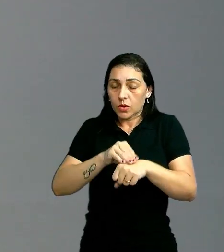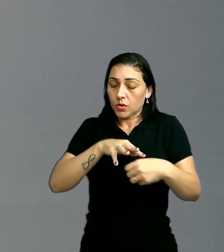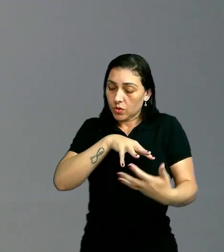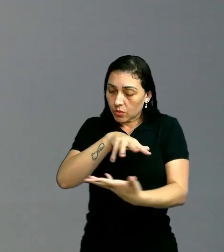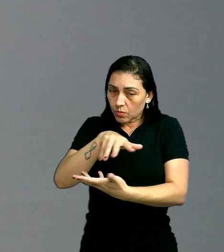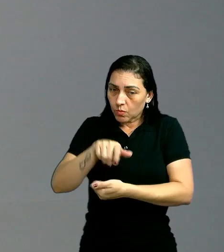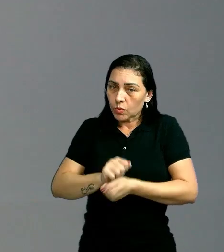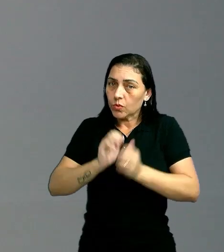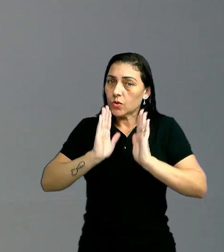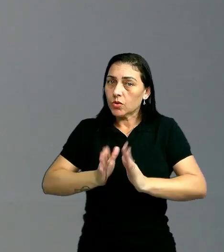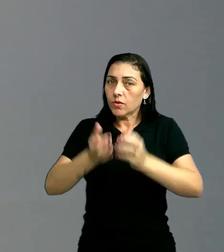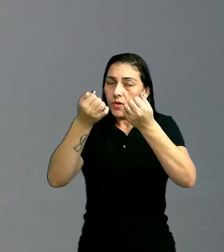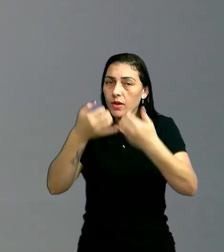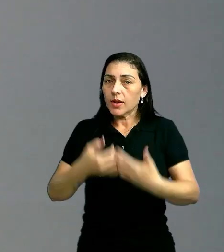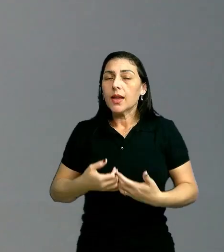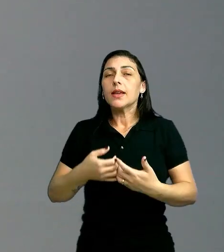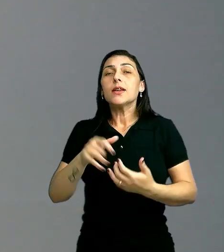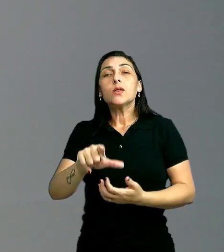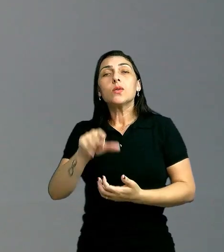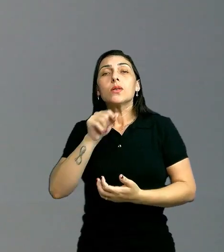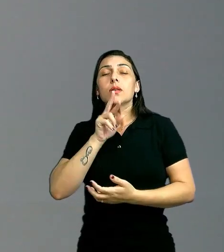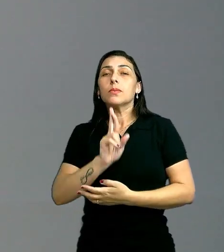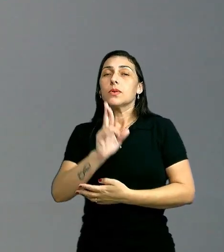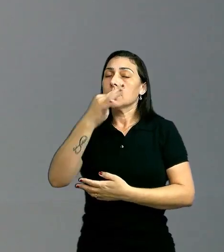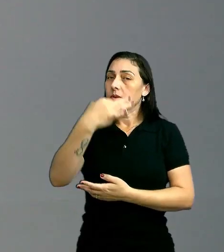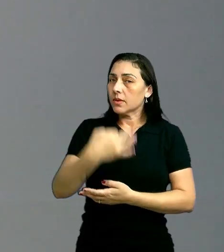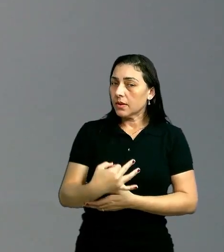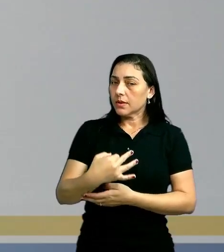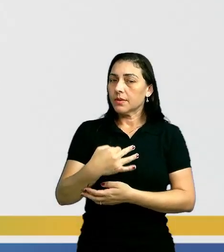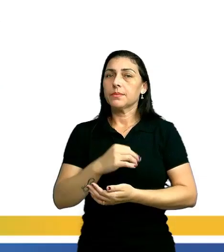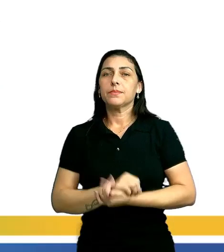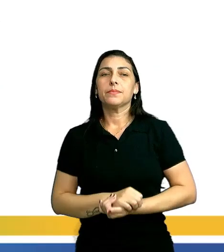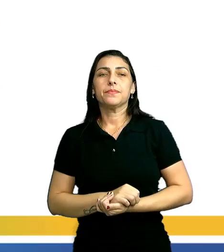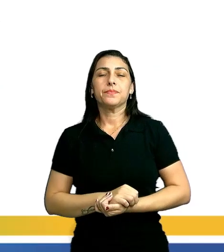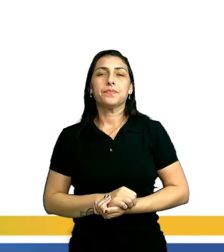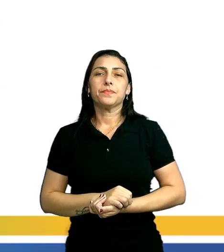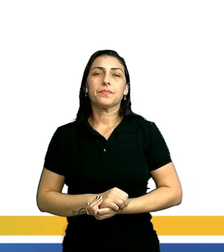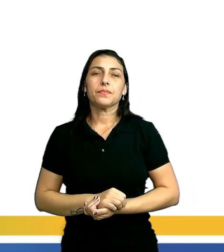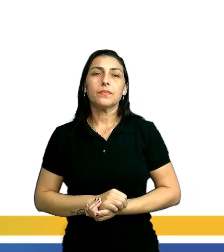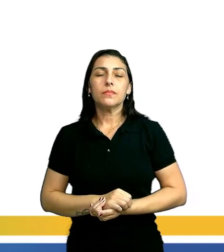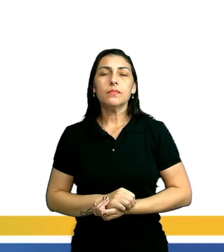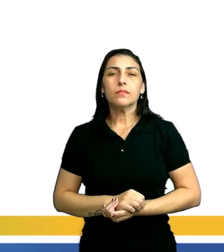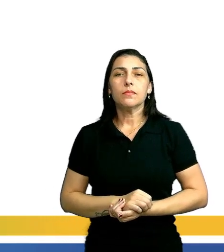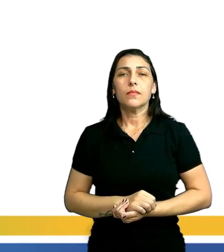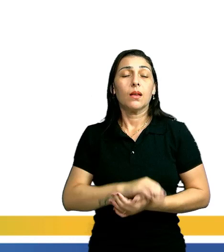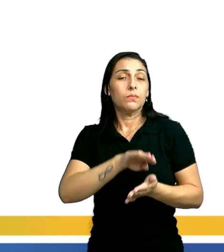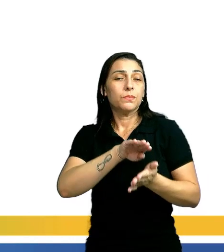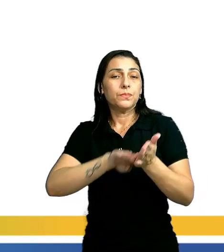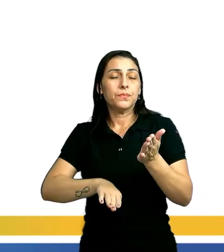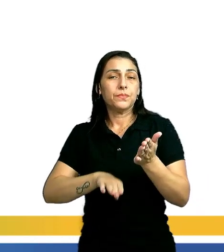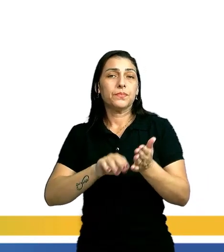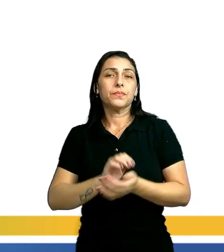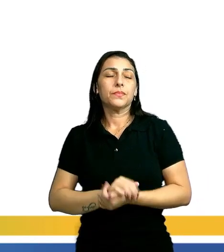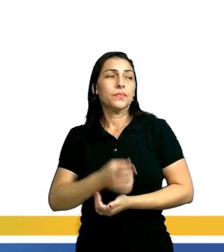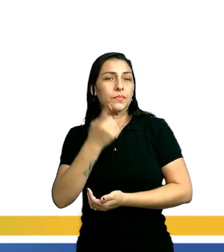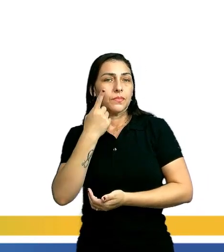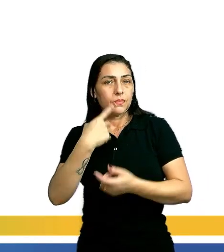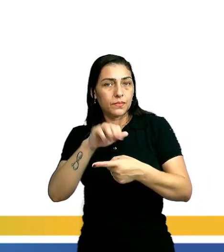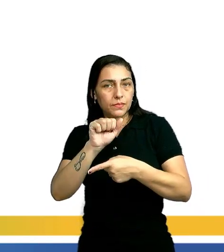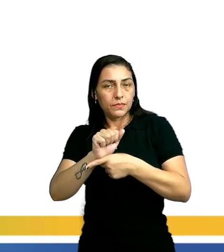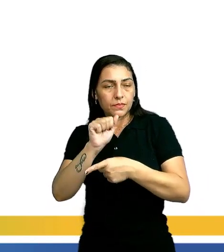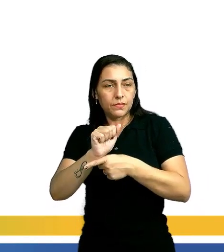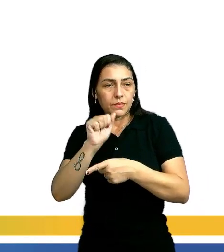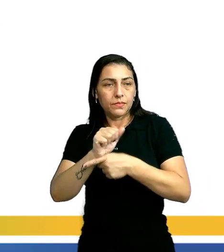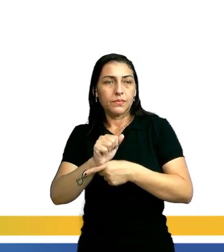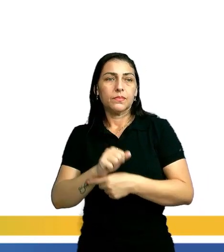de mundo, como eu já disse, marcar aquela que é a alternativa correta. Vamos por eliminação. Olha só a letra